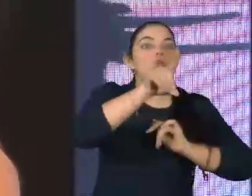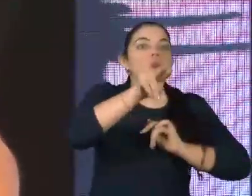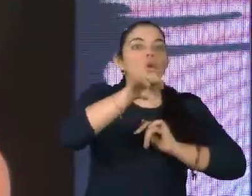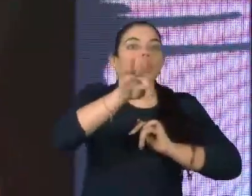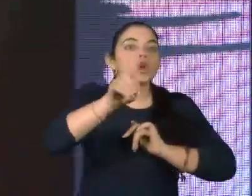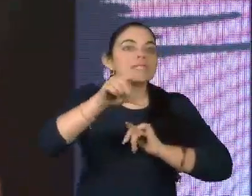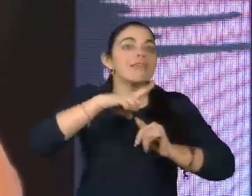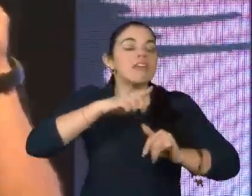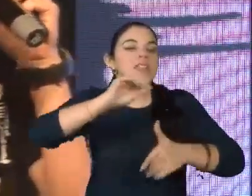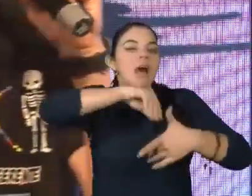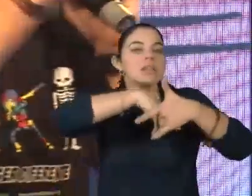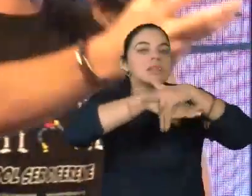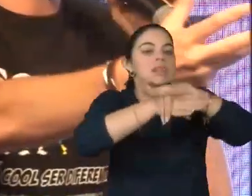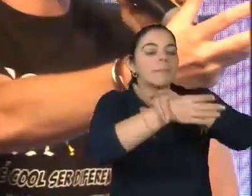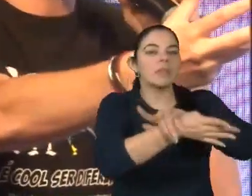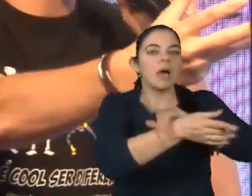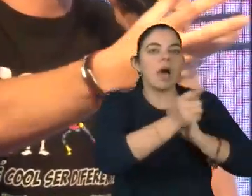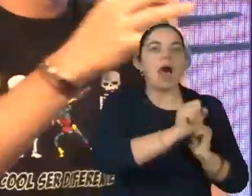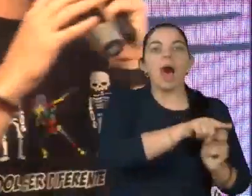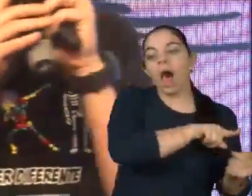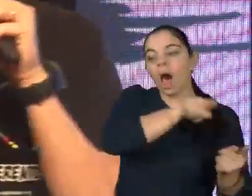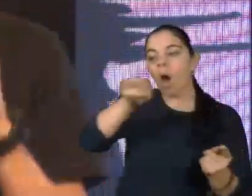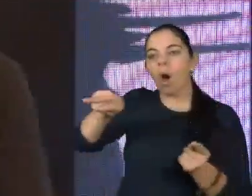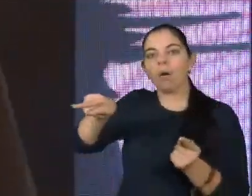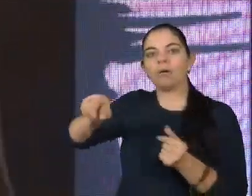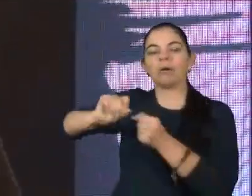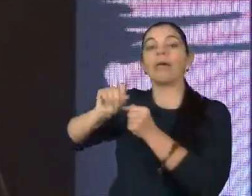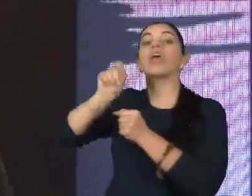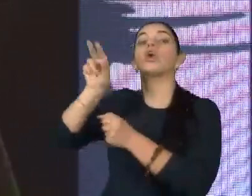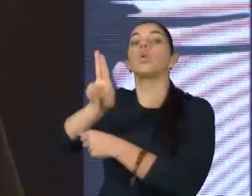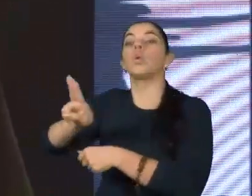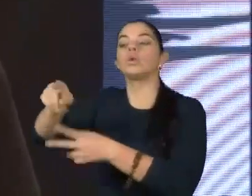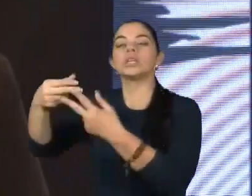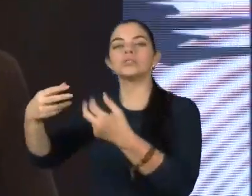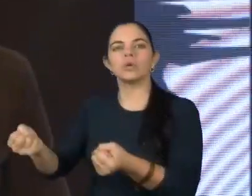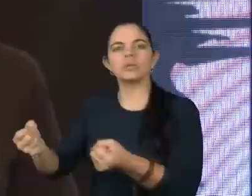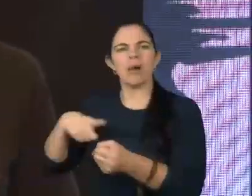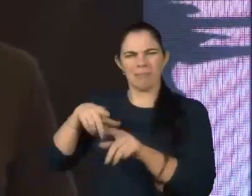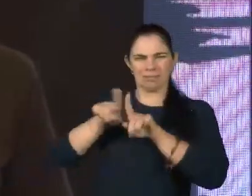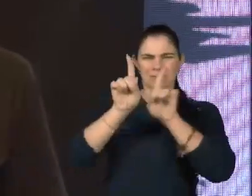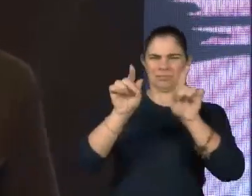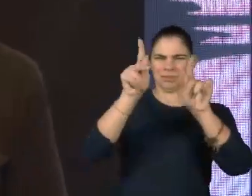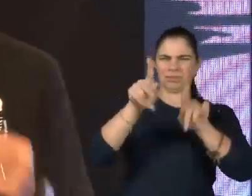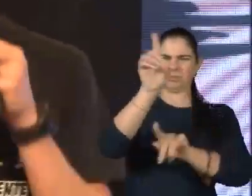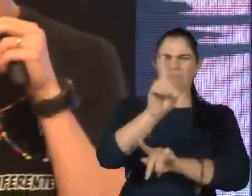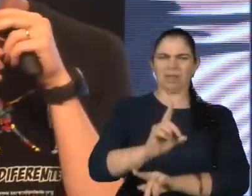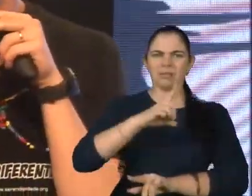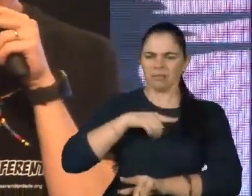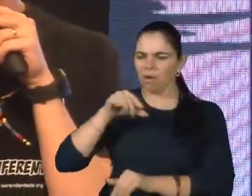satisfazer o seu mercado consumidor. Será que com as pessoas com deficiência está acontecendo isso? Não.